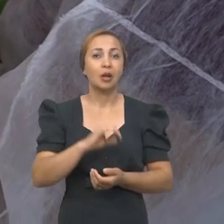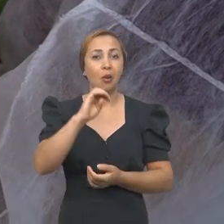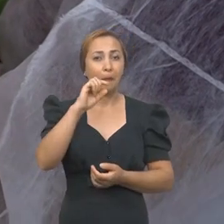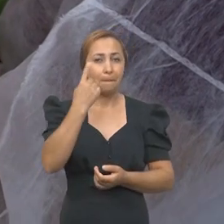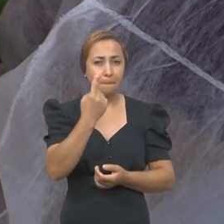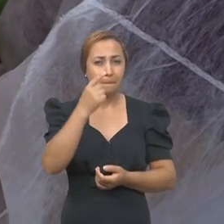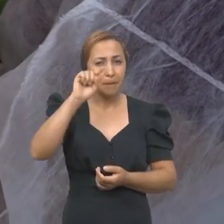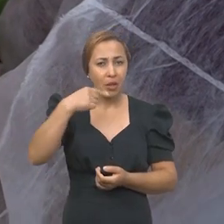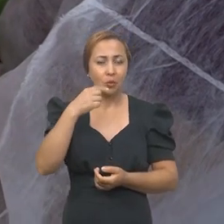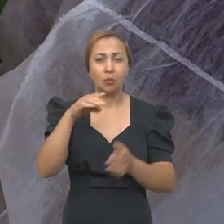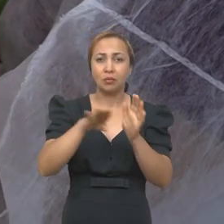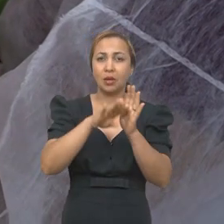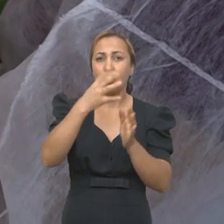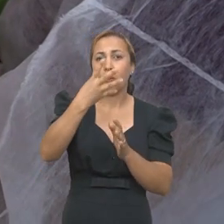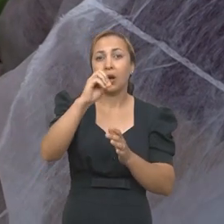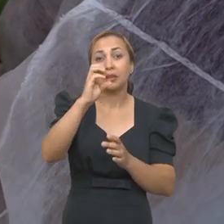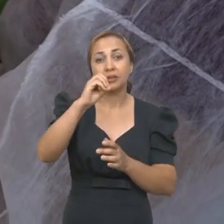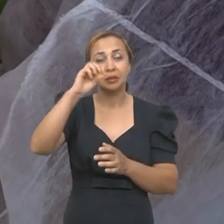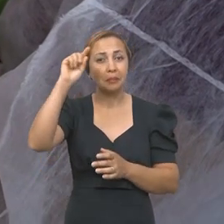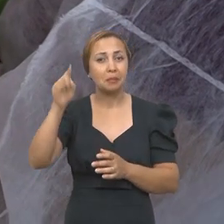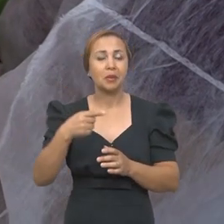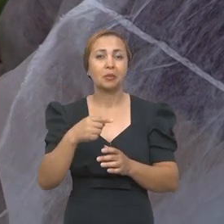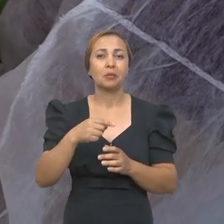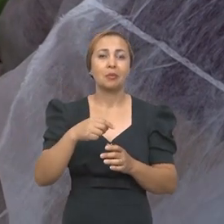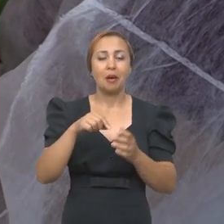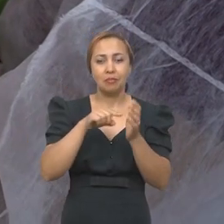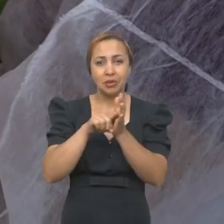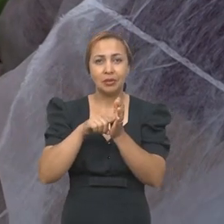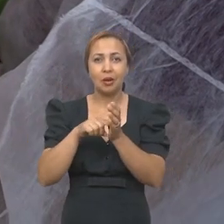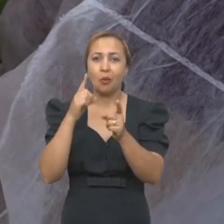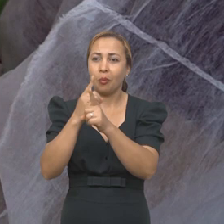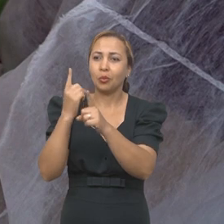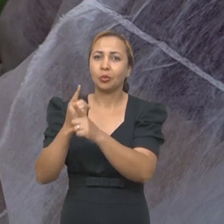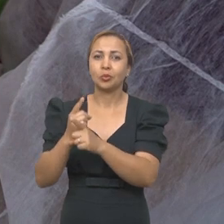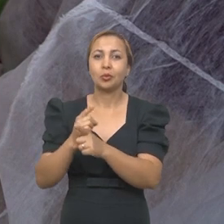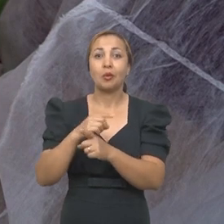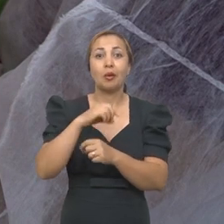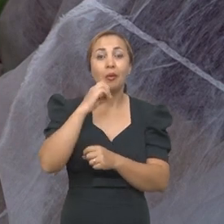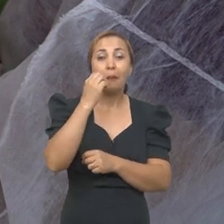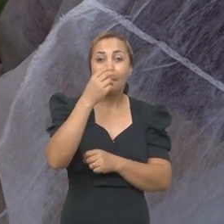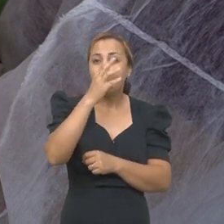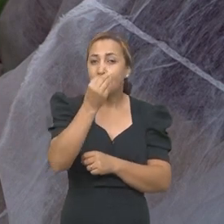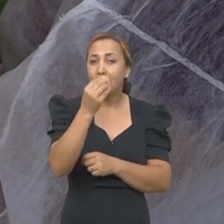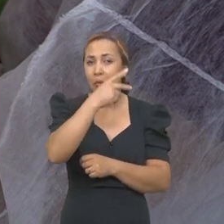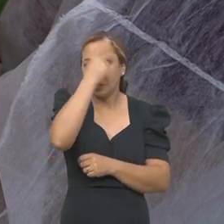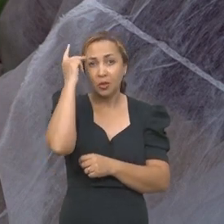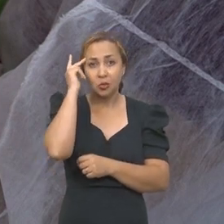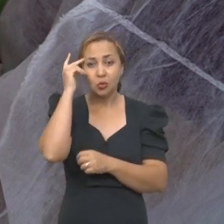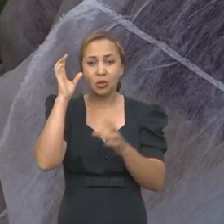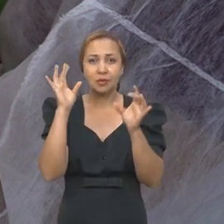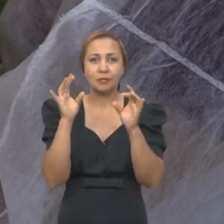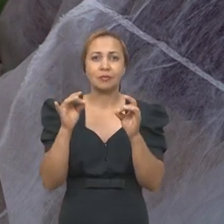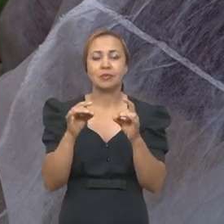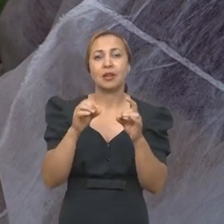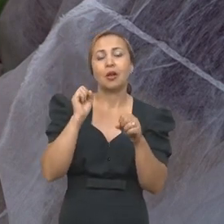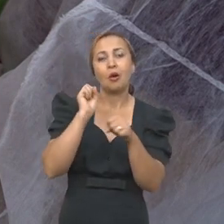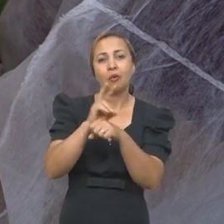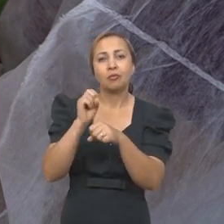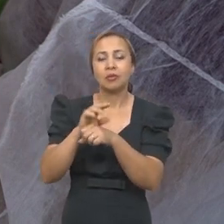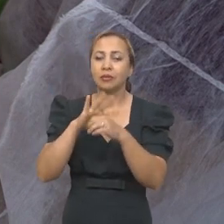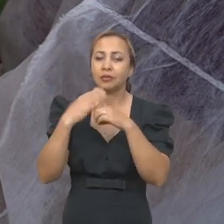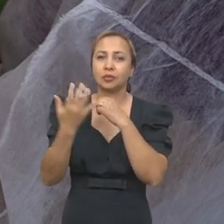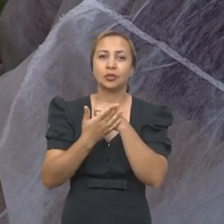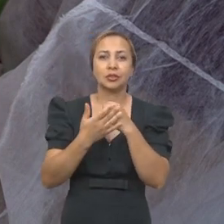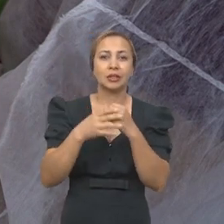de 1.400 amostras, foram detectadas 154 pessoas infectadas pela Covid-19 e